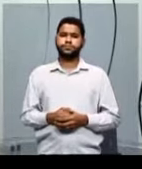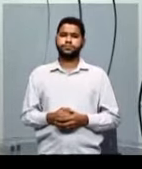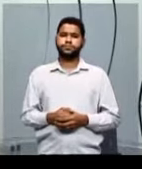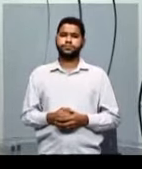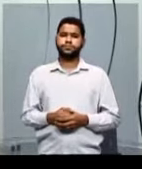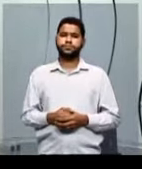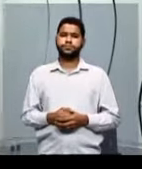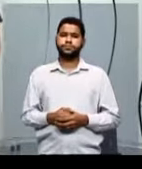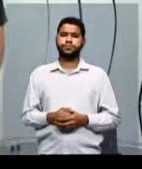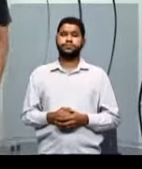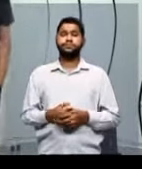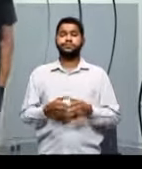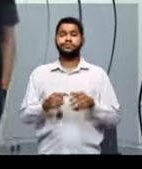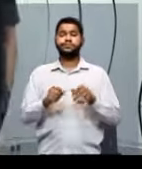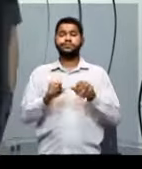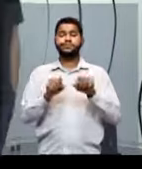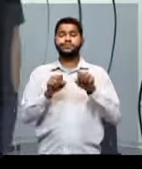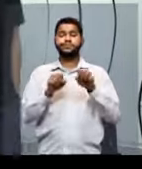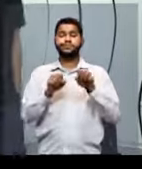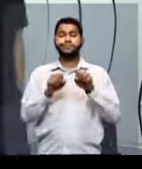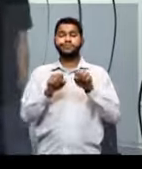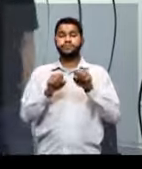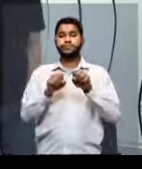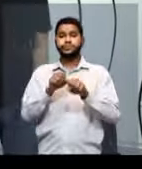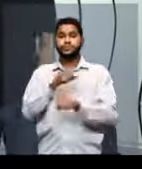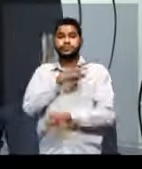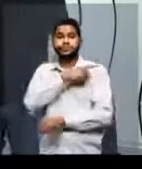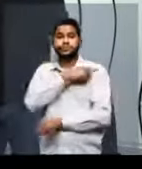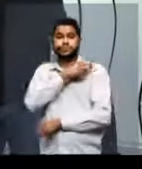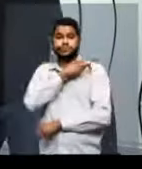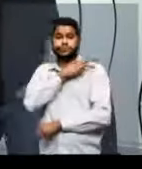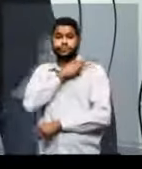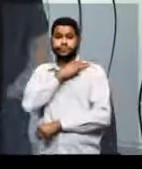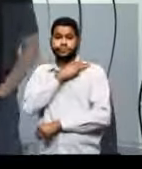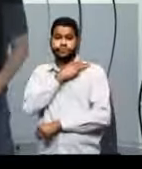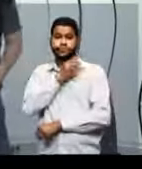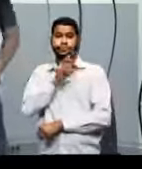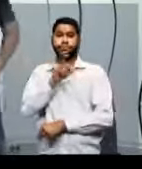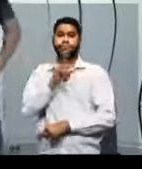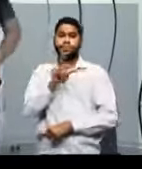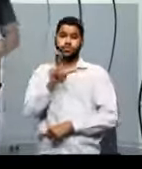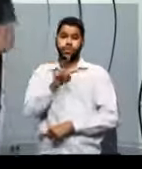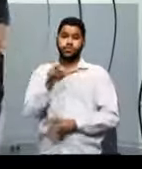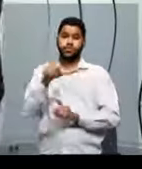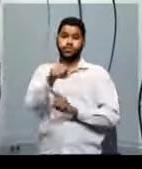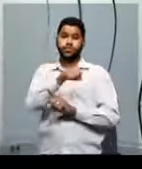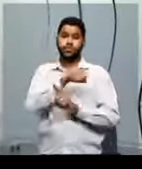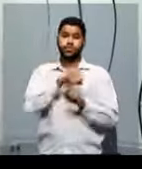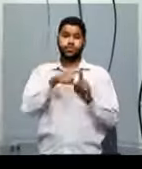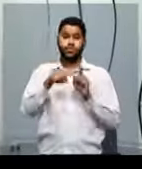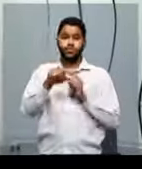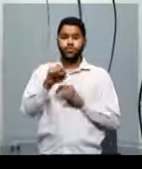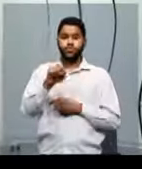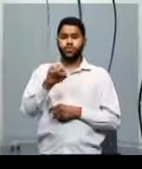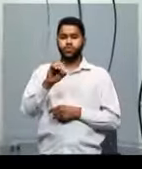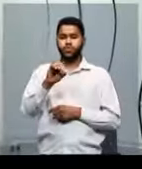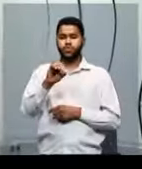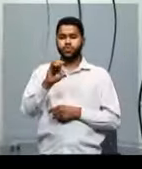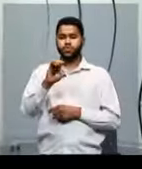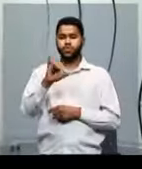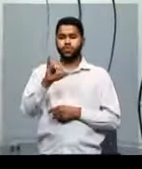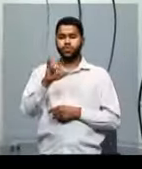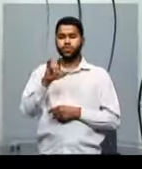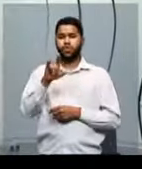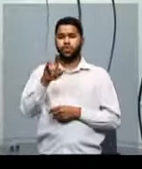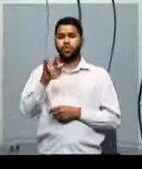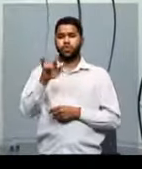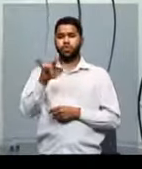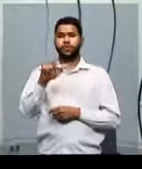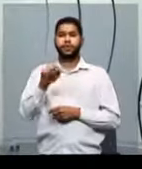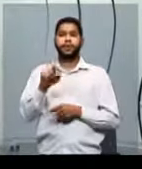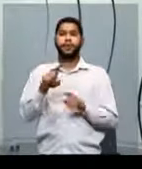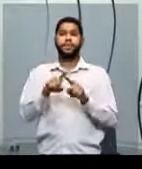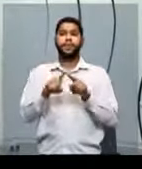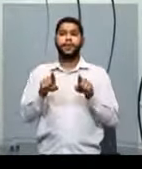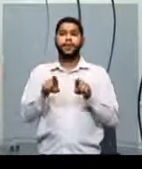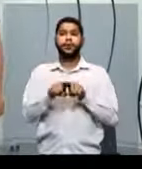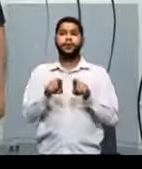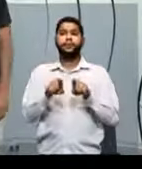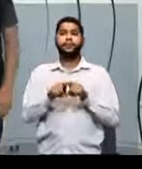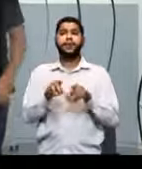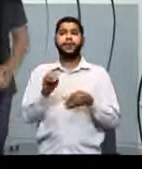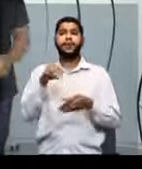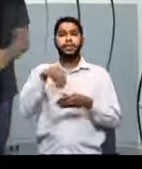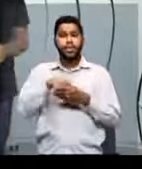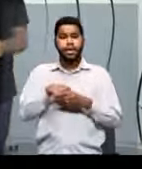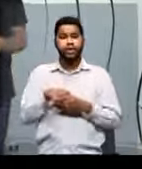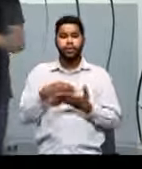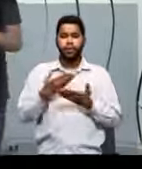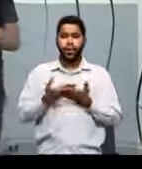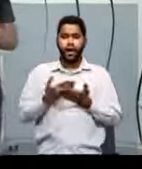No ensino médio, a nomenclatura que foi dada foi sociologia, mas nós damos aula de sociologia incluindo antropologia